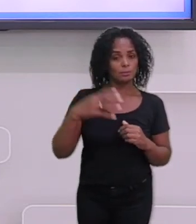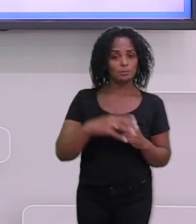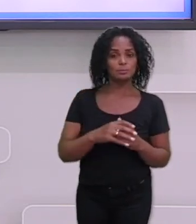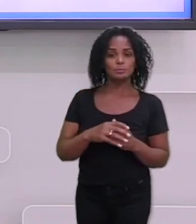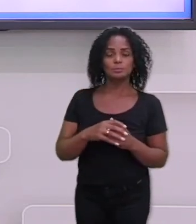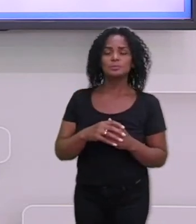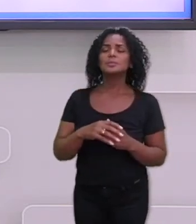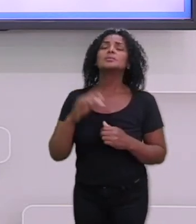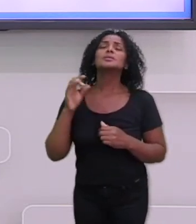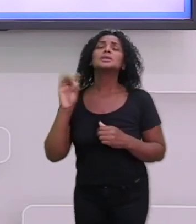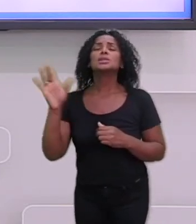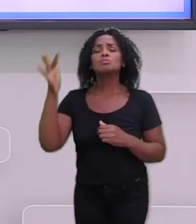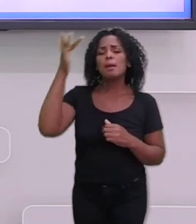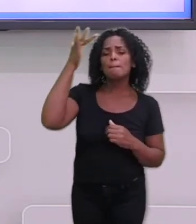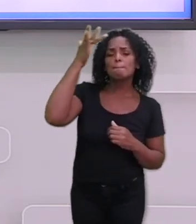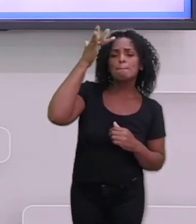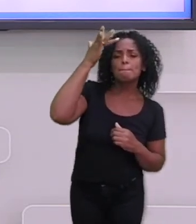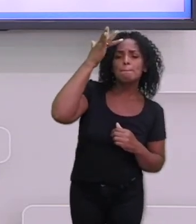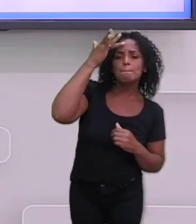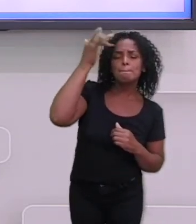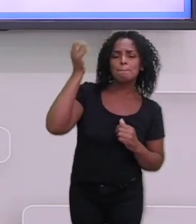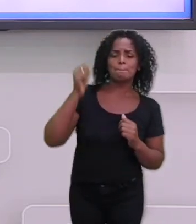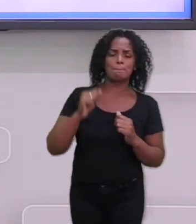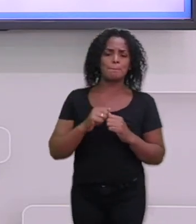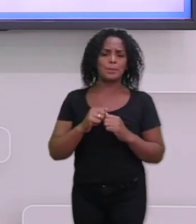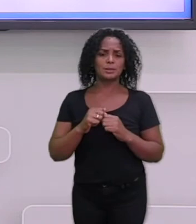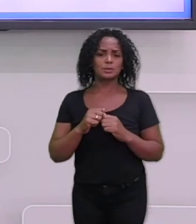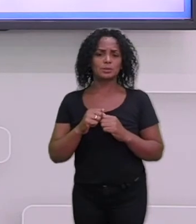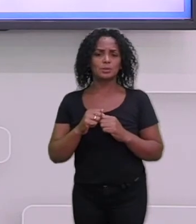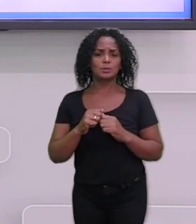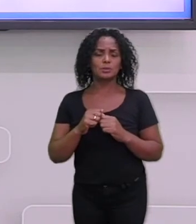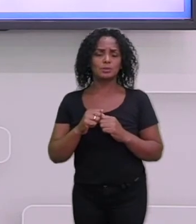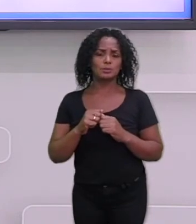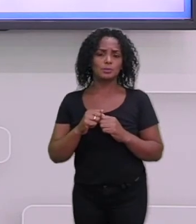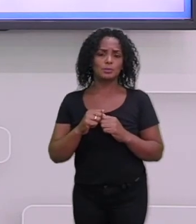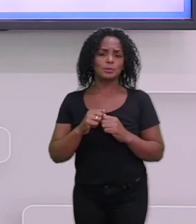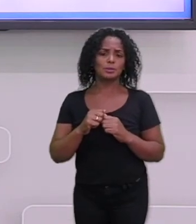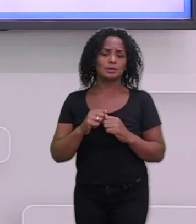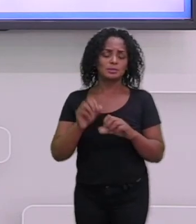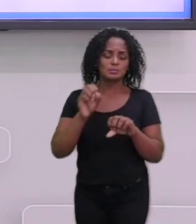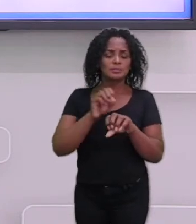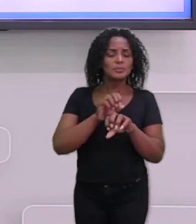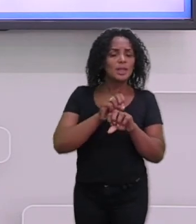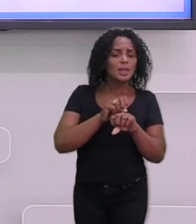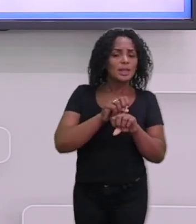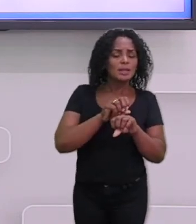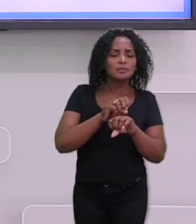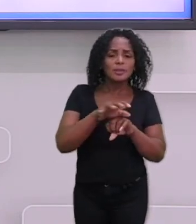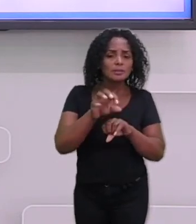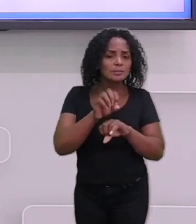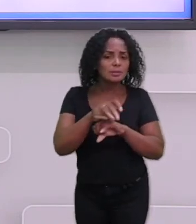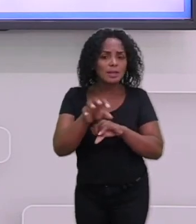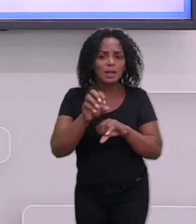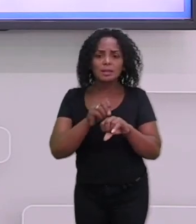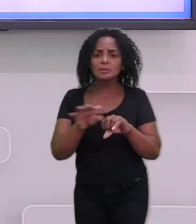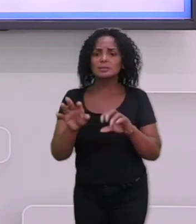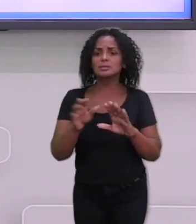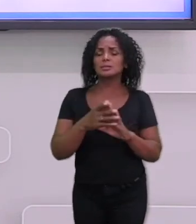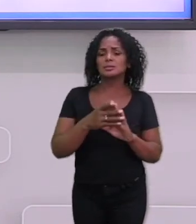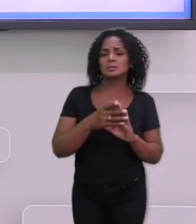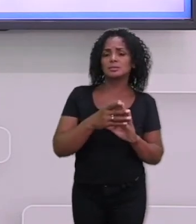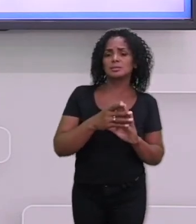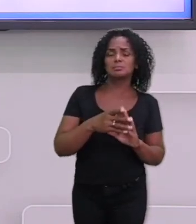uma pessoa é infectada pelo sorotipo 1, ela pode ser infectada também